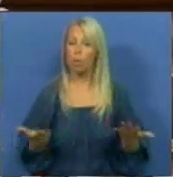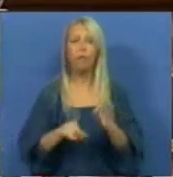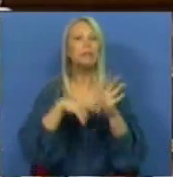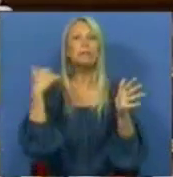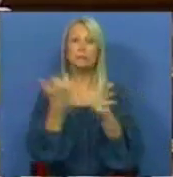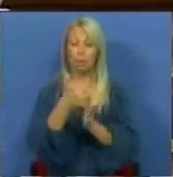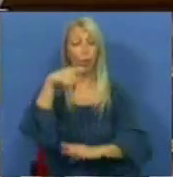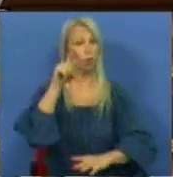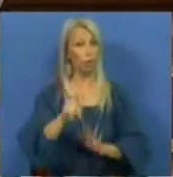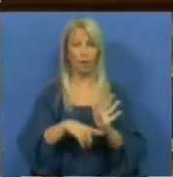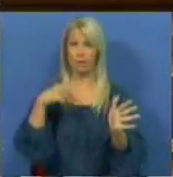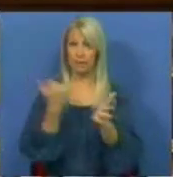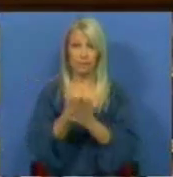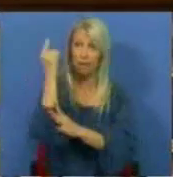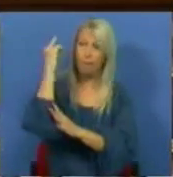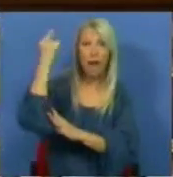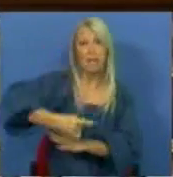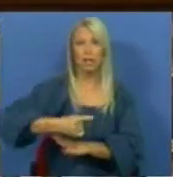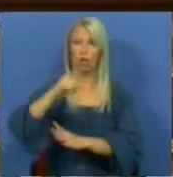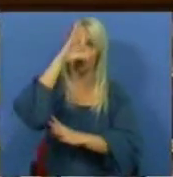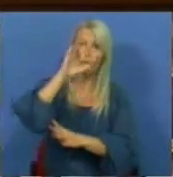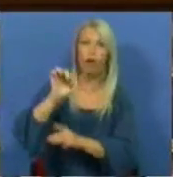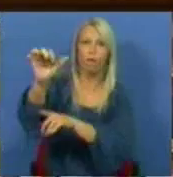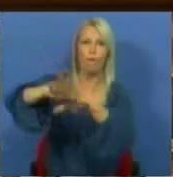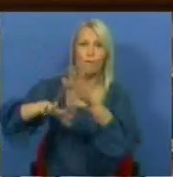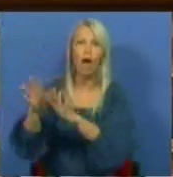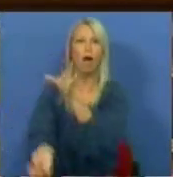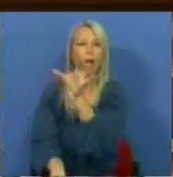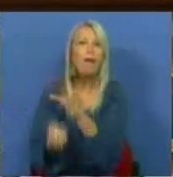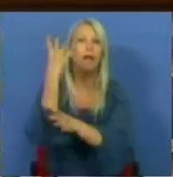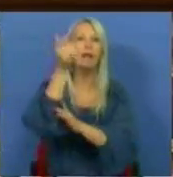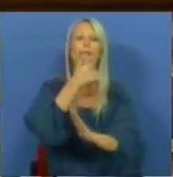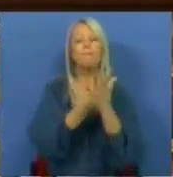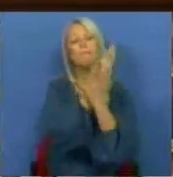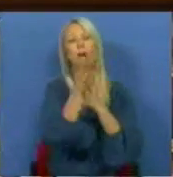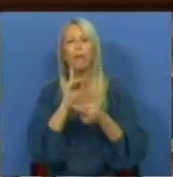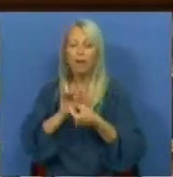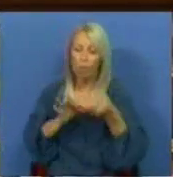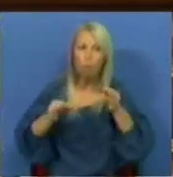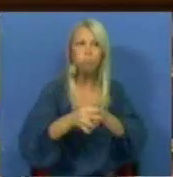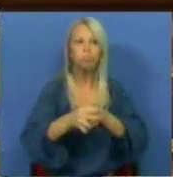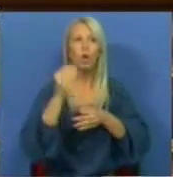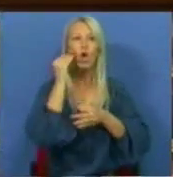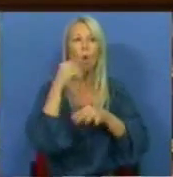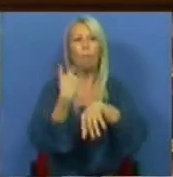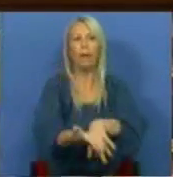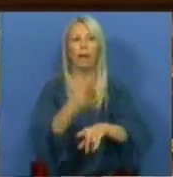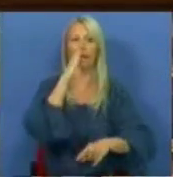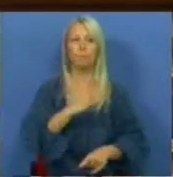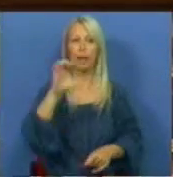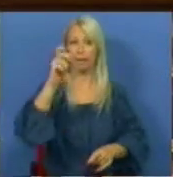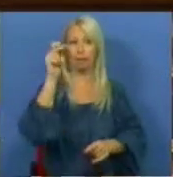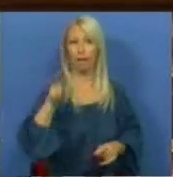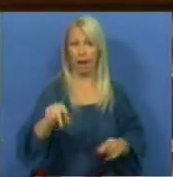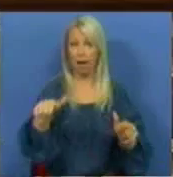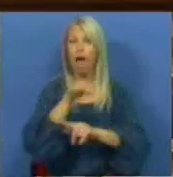Bloco de Esquerda sempre exigiu ao governo que criasse medidas que corrigissem o atraso da execução do CREN. Esta